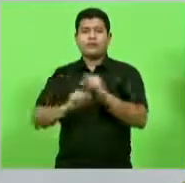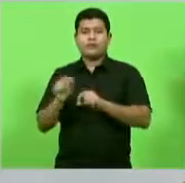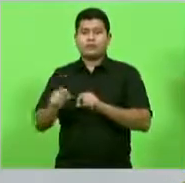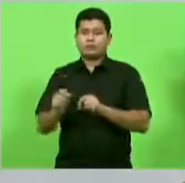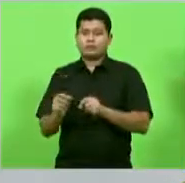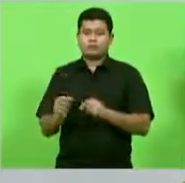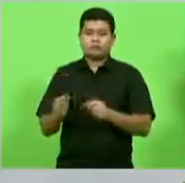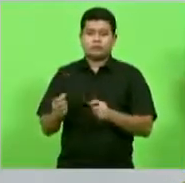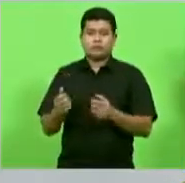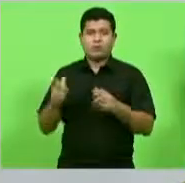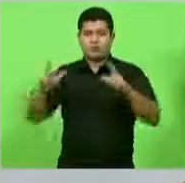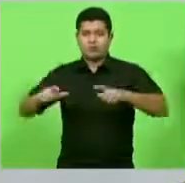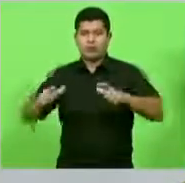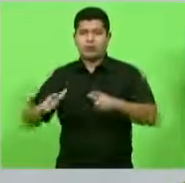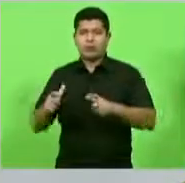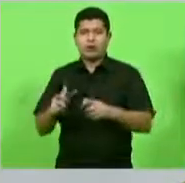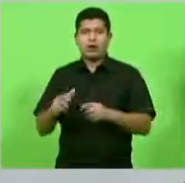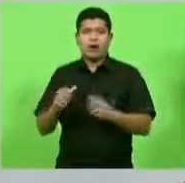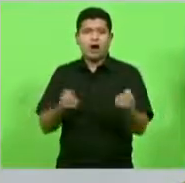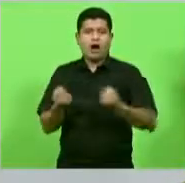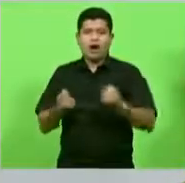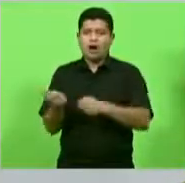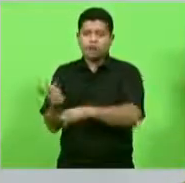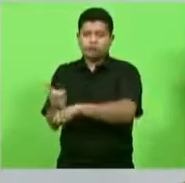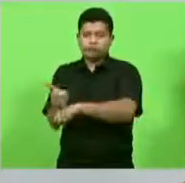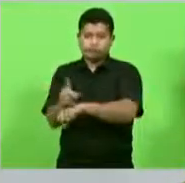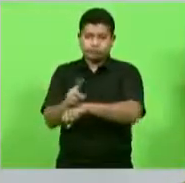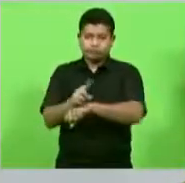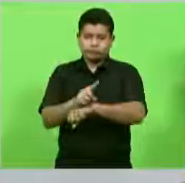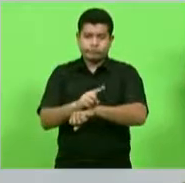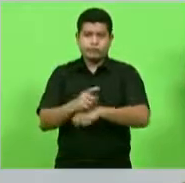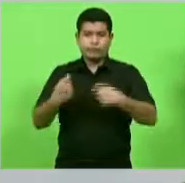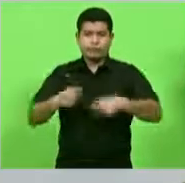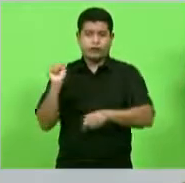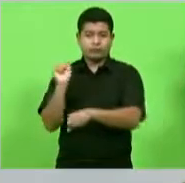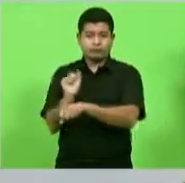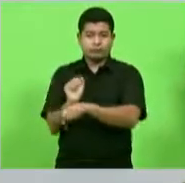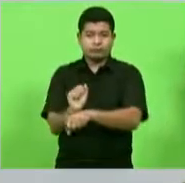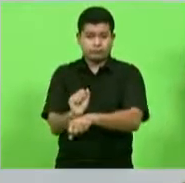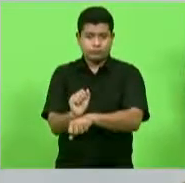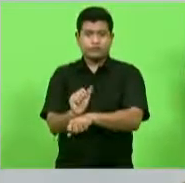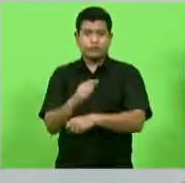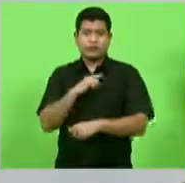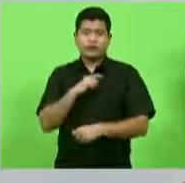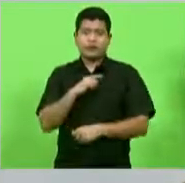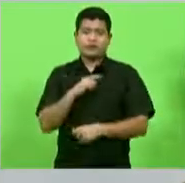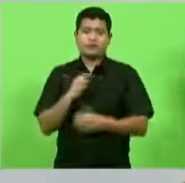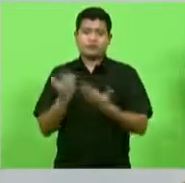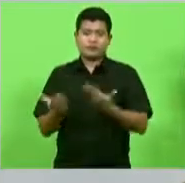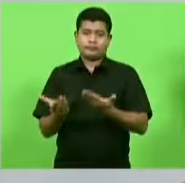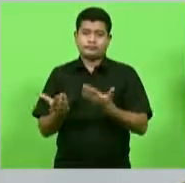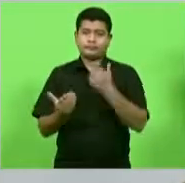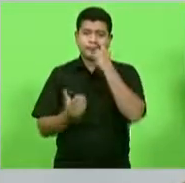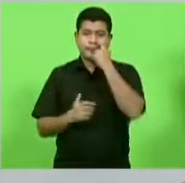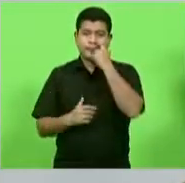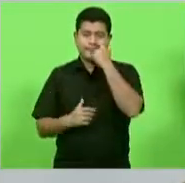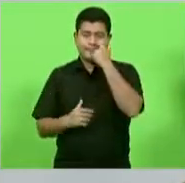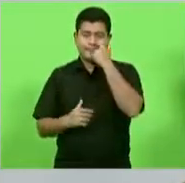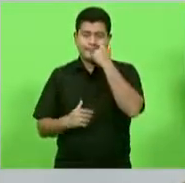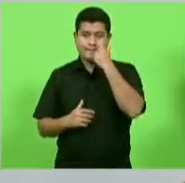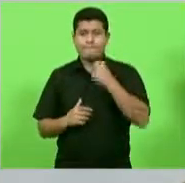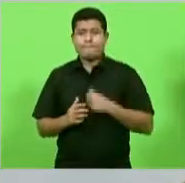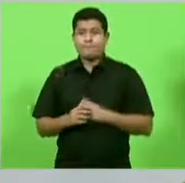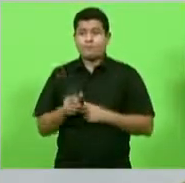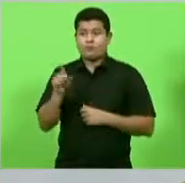então nós precisamos ter esse entendimento sendo que a lombada eletrônica deputado Nilson Berlanda que a vossa excelência conhece muito bem essa